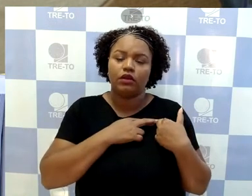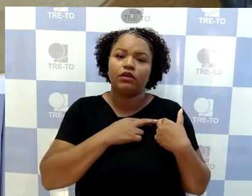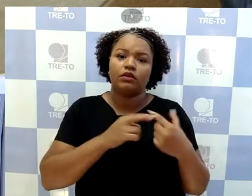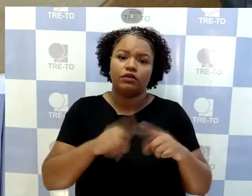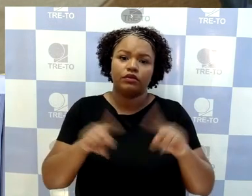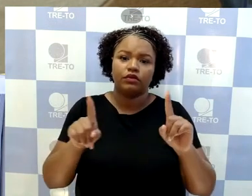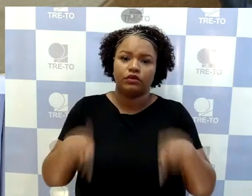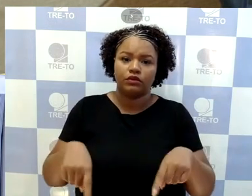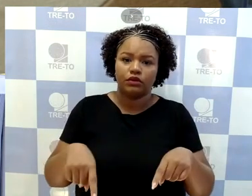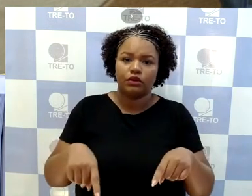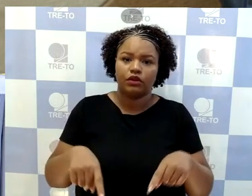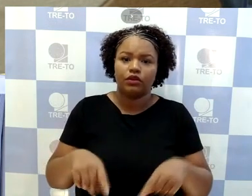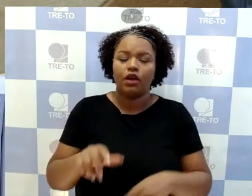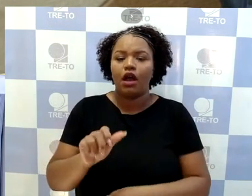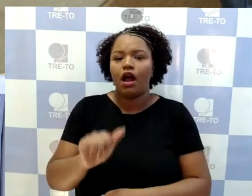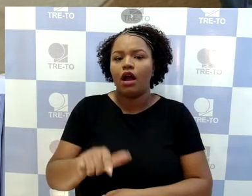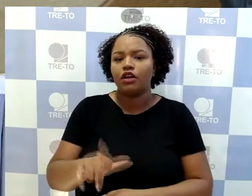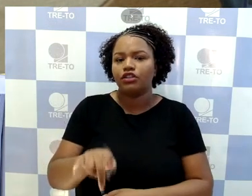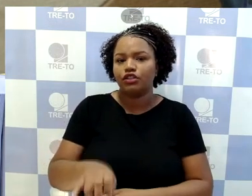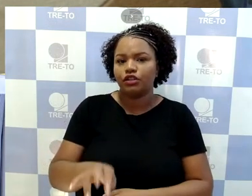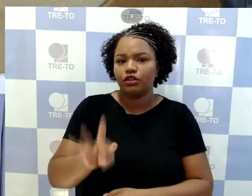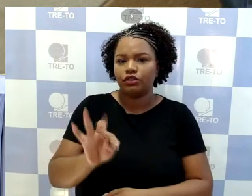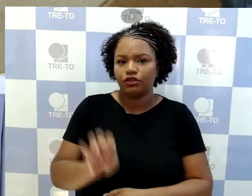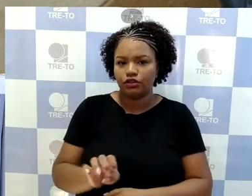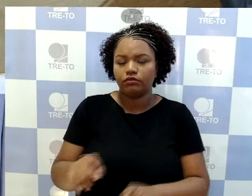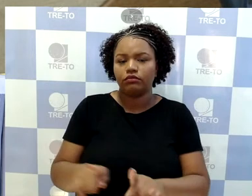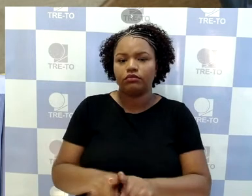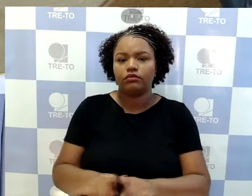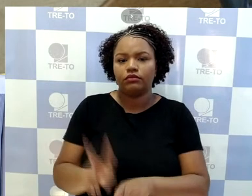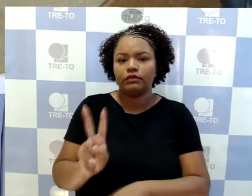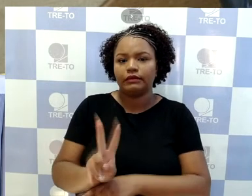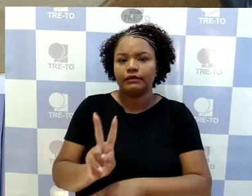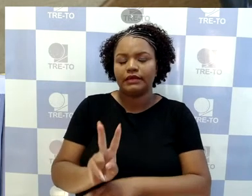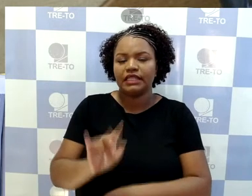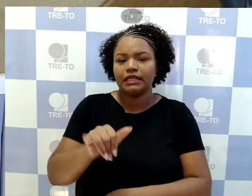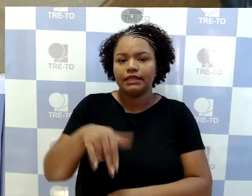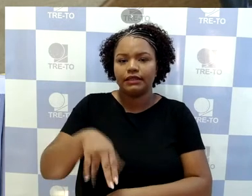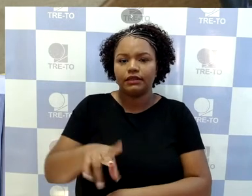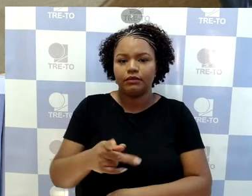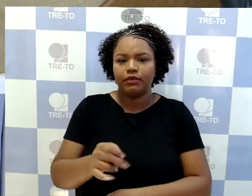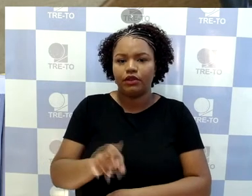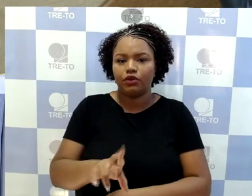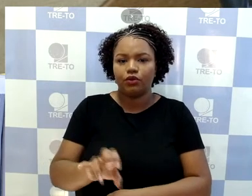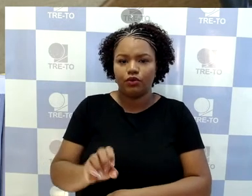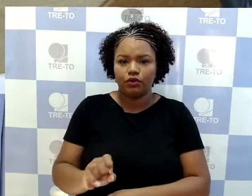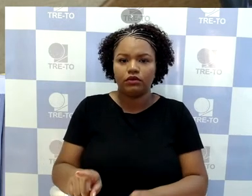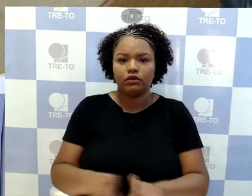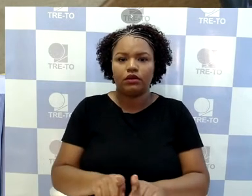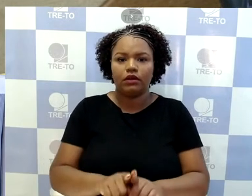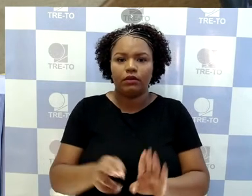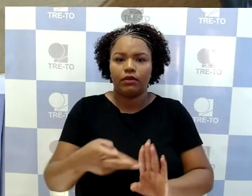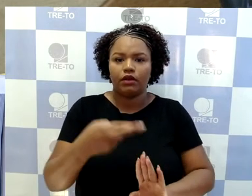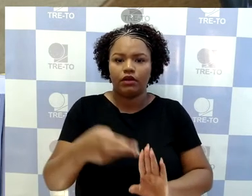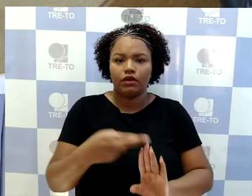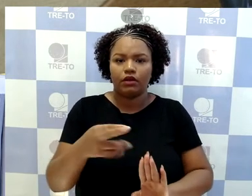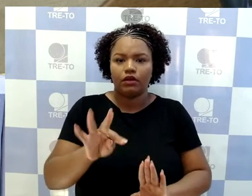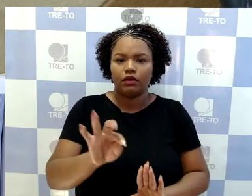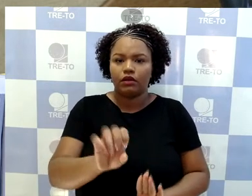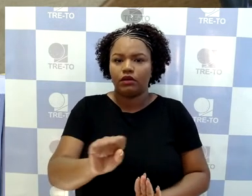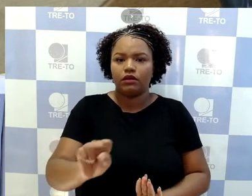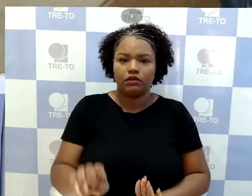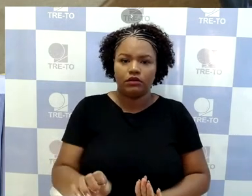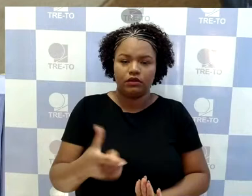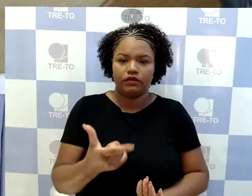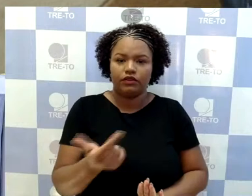Polícia Judicial. Também, de acordo com a resolução do TSE nº 23, nº 648, de 2 de setembro de